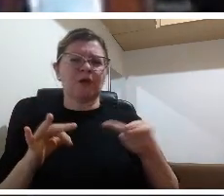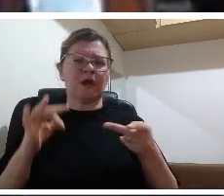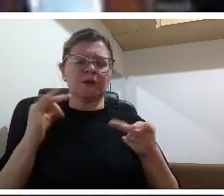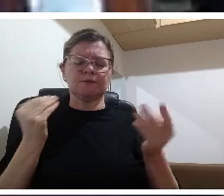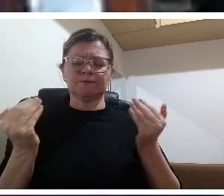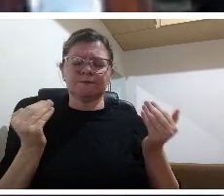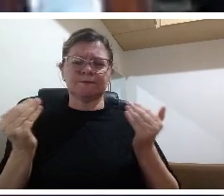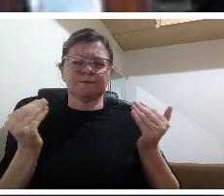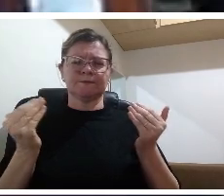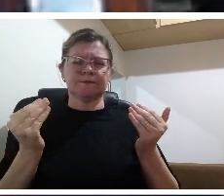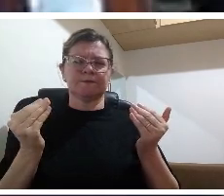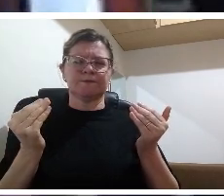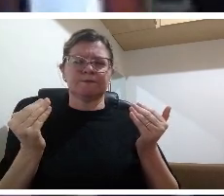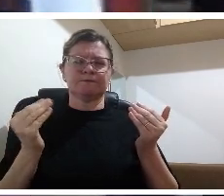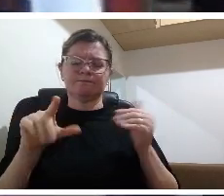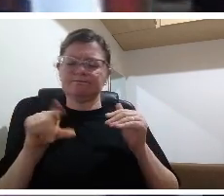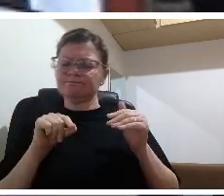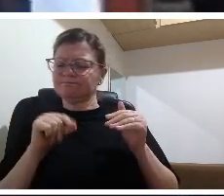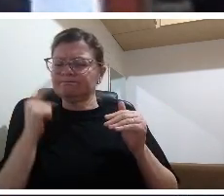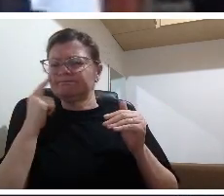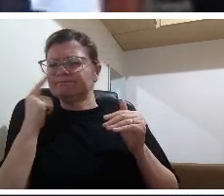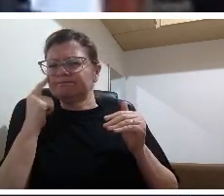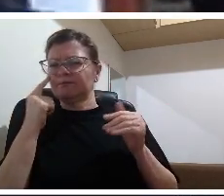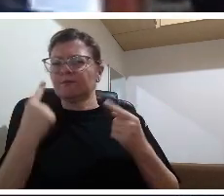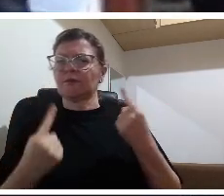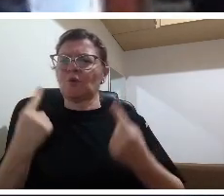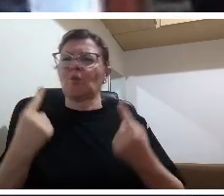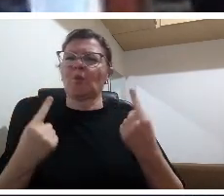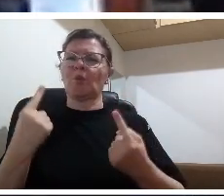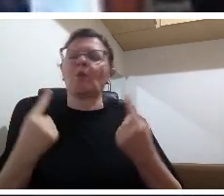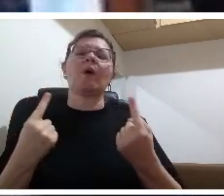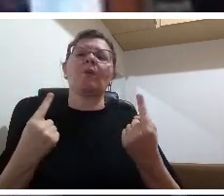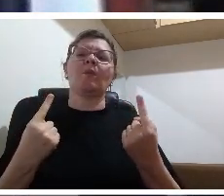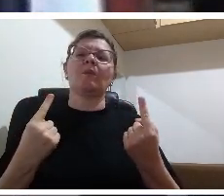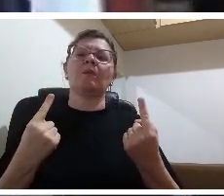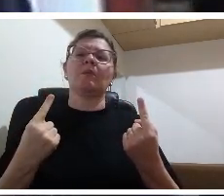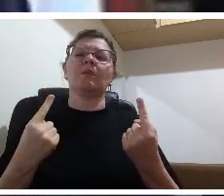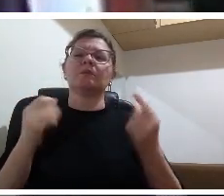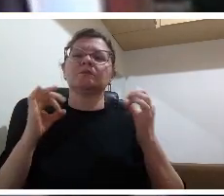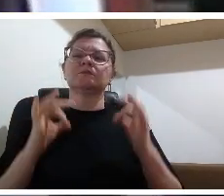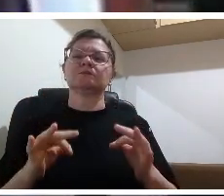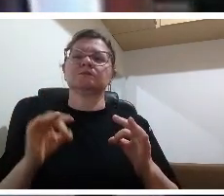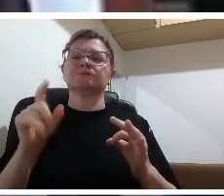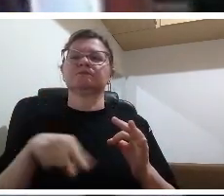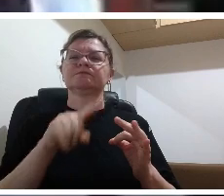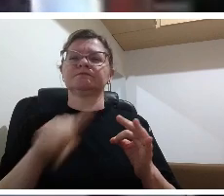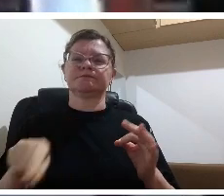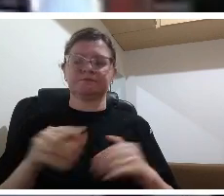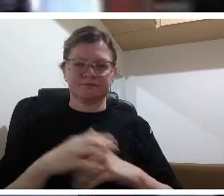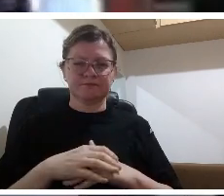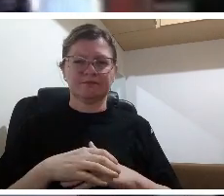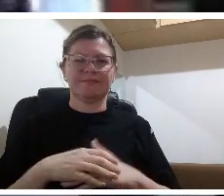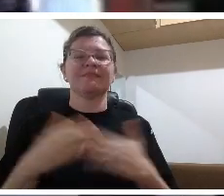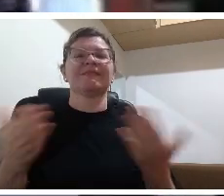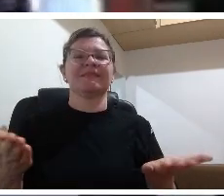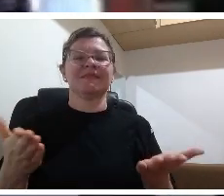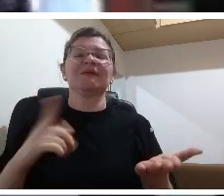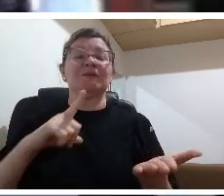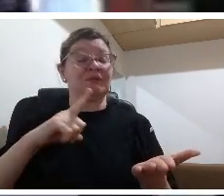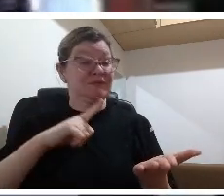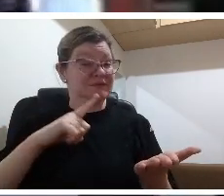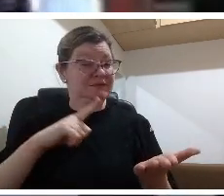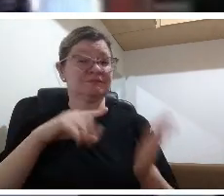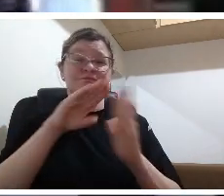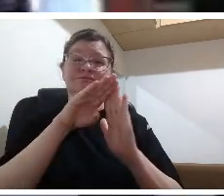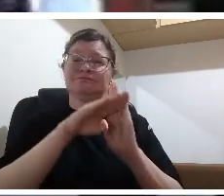toma a decisão ele faz o processo mental de avaliar numa prova escrita numa prova formal o aluno não faz esse processo